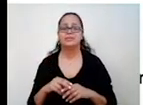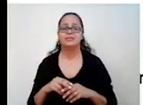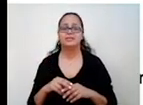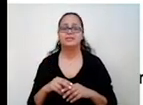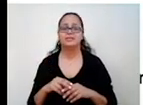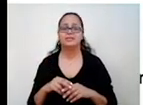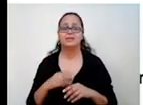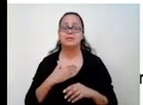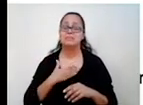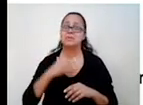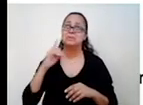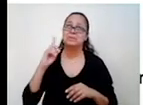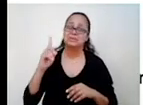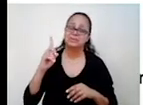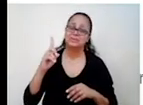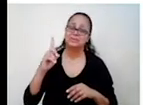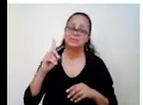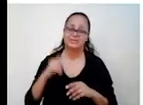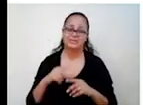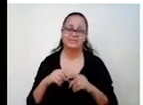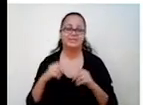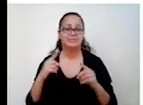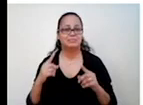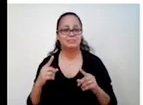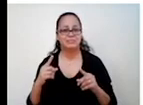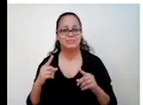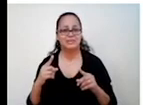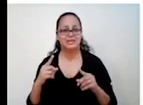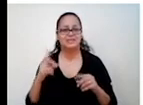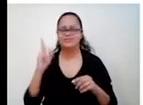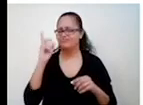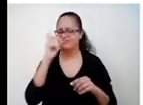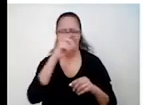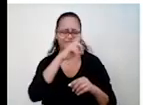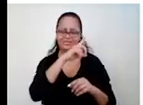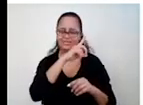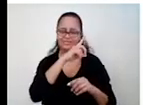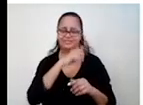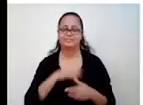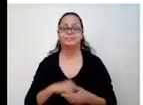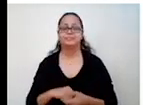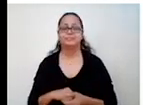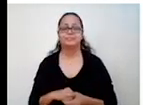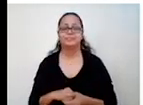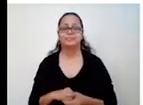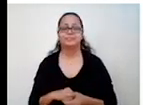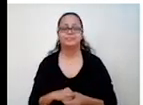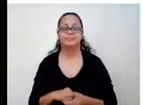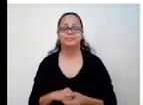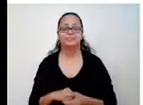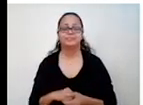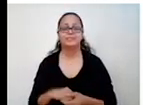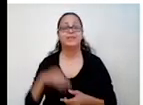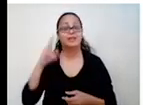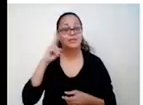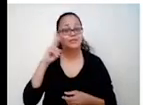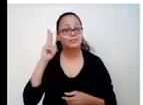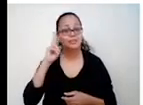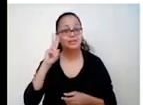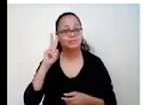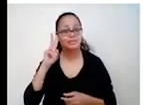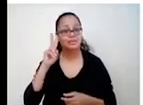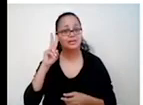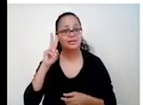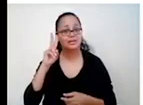produto, meu Deus. Mas vocês vão ver que não é esse bicho de sete cabelos. Vou relembrar a vocês,